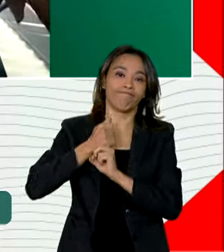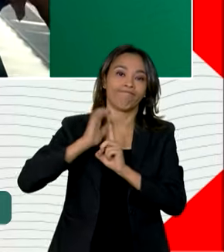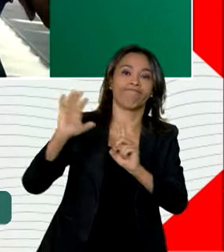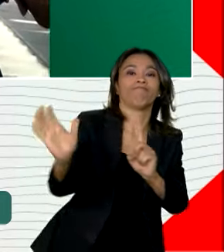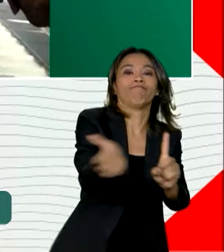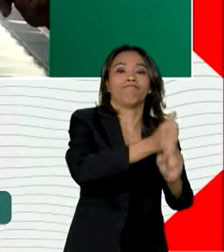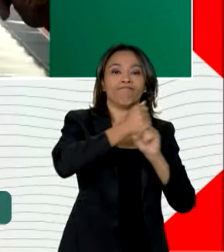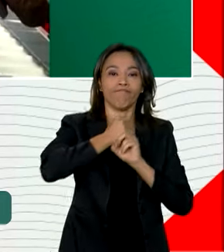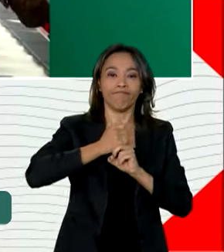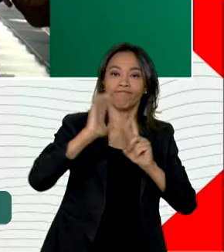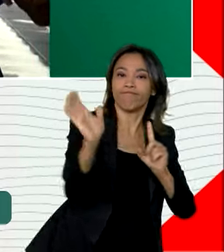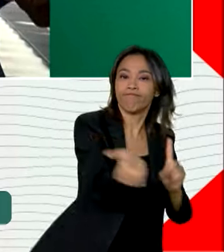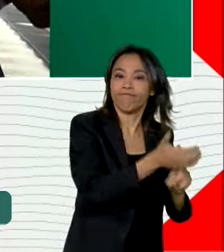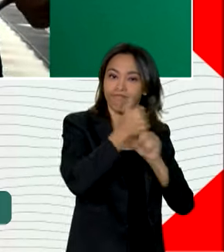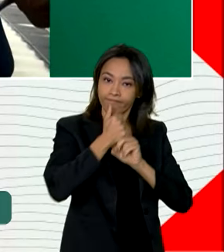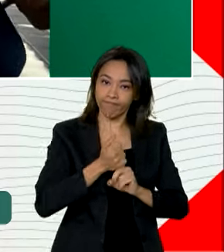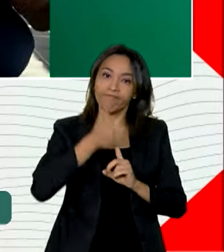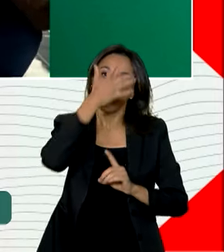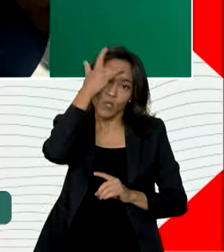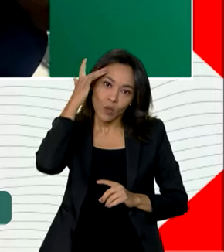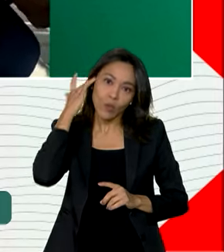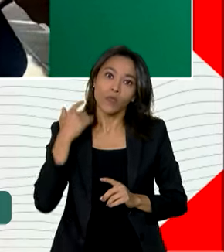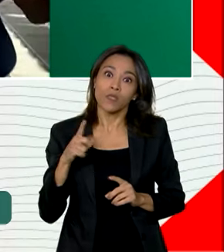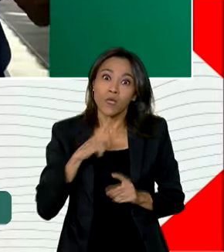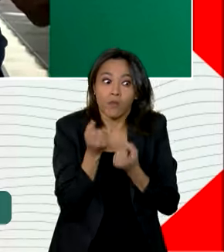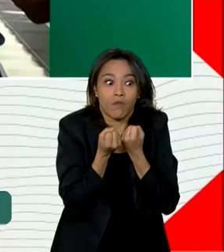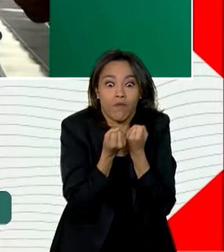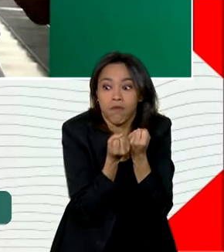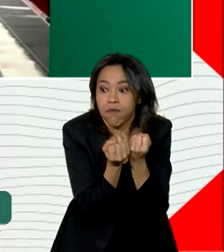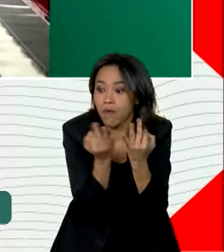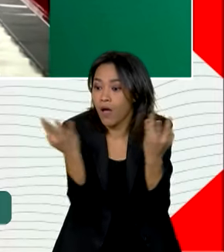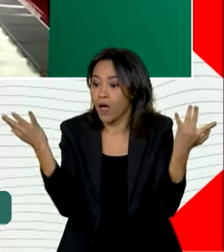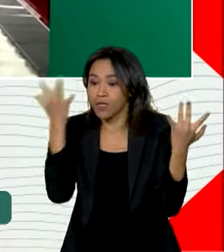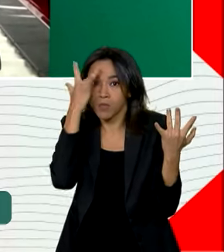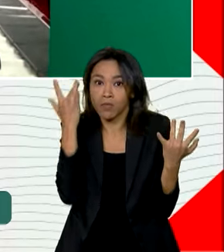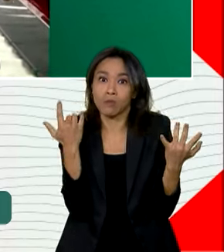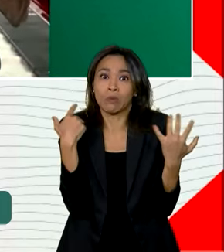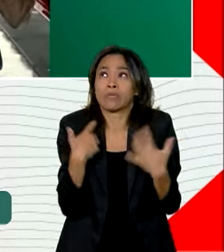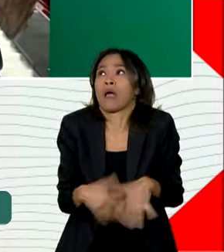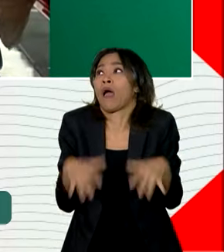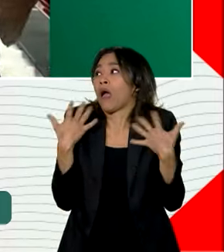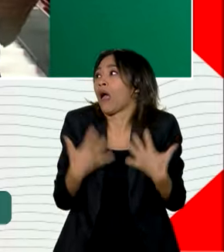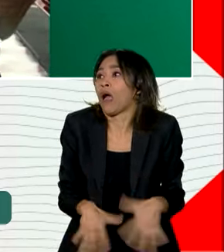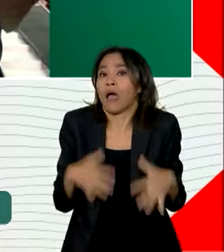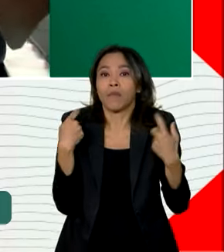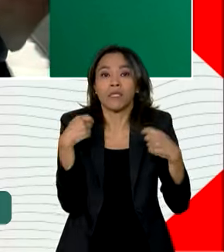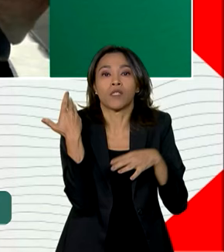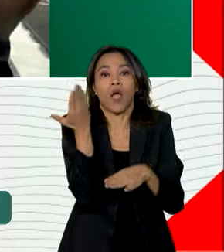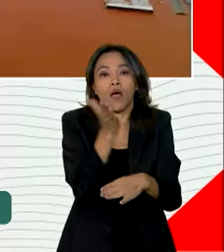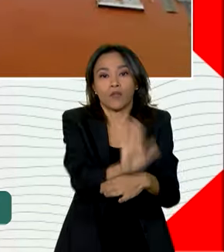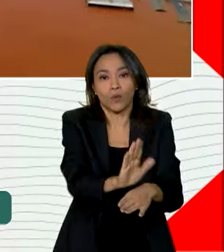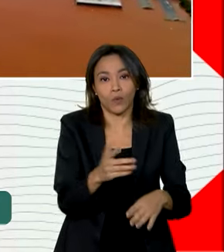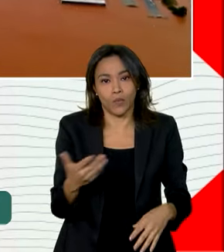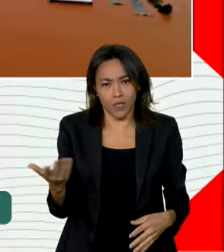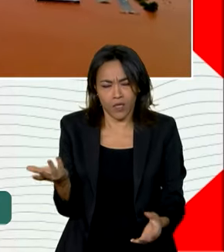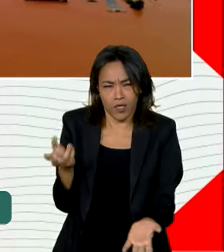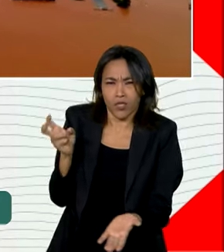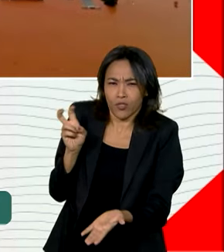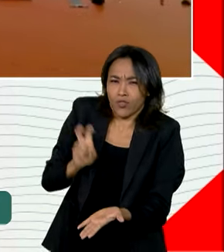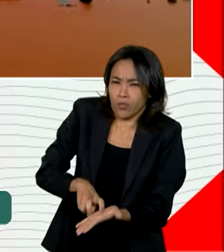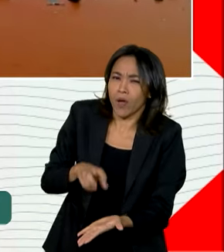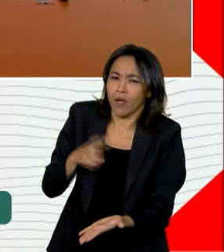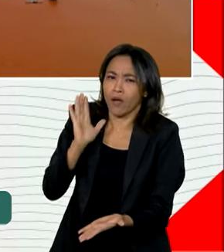Nós temos ainda centenas de pessoas que estão ilhadas. Eu conversei agora, na primeira hora da manhã,